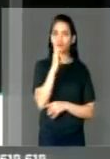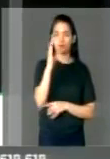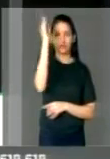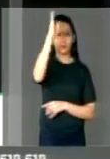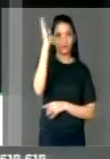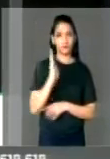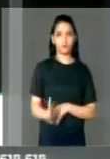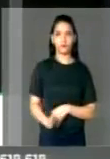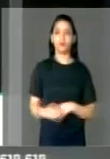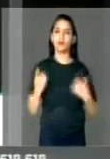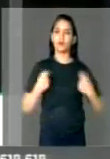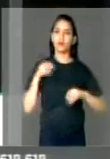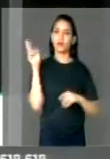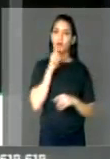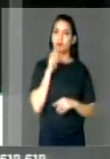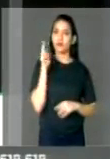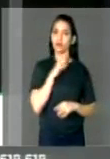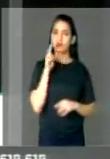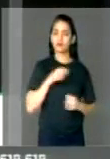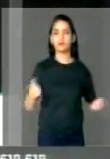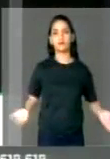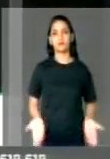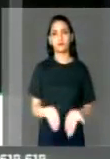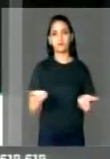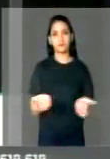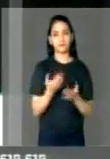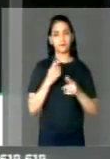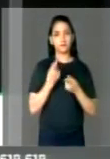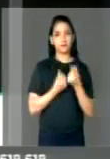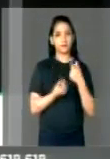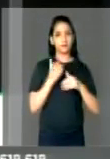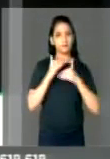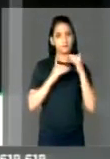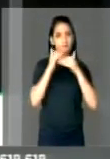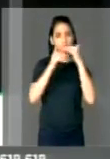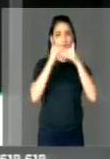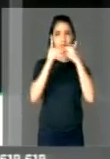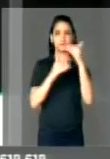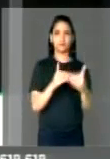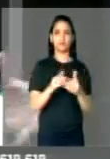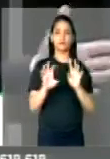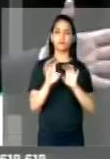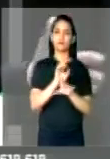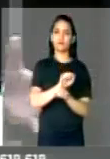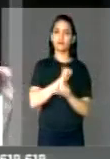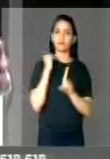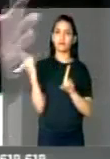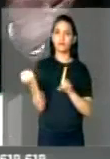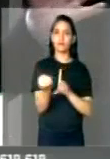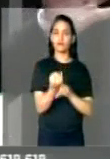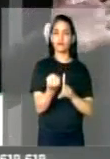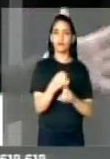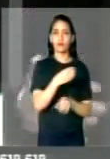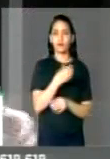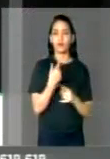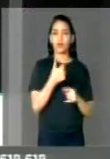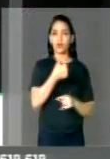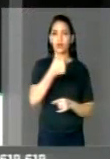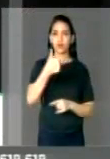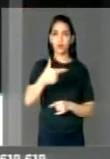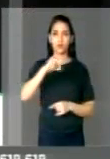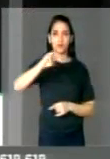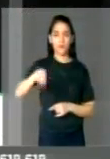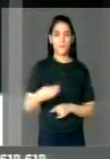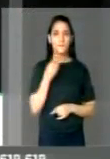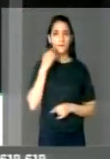incentivar a nossa economia, a nossa sociedade, esses 12 milhões de